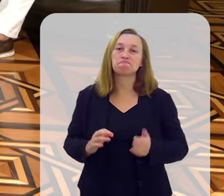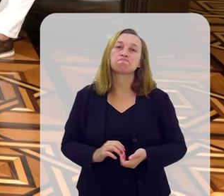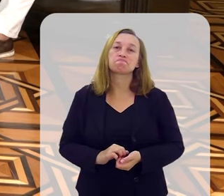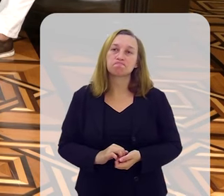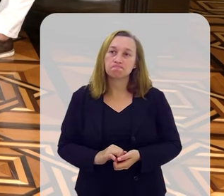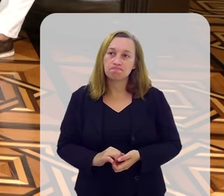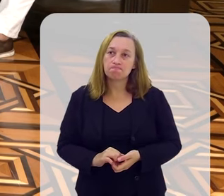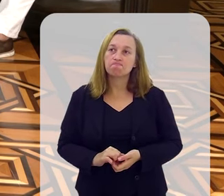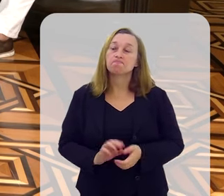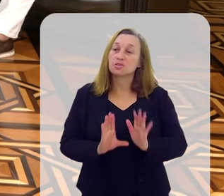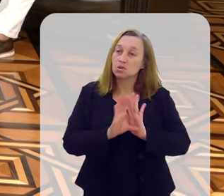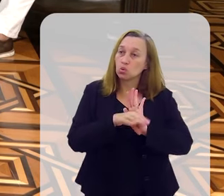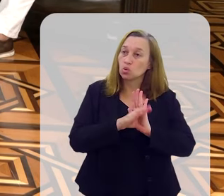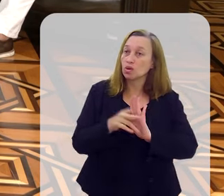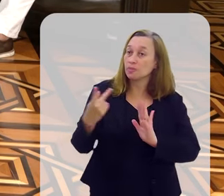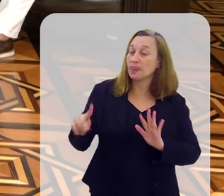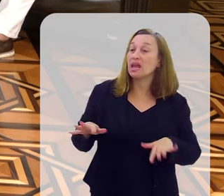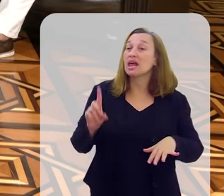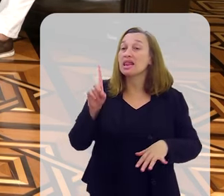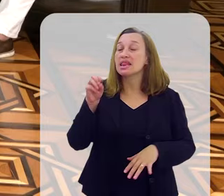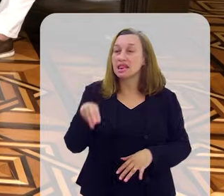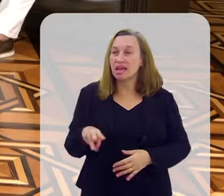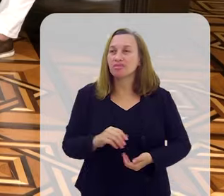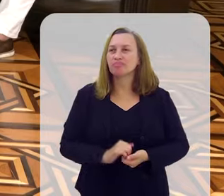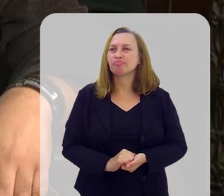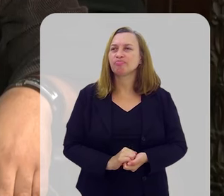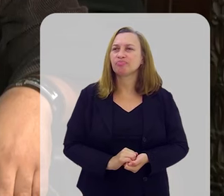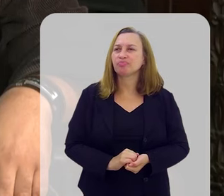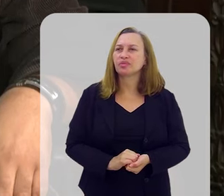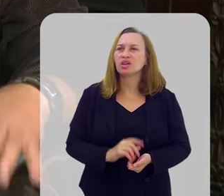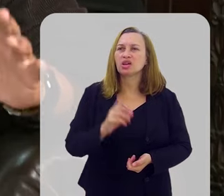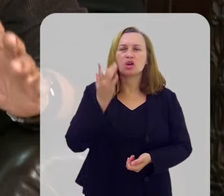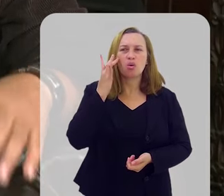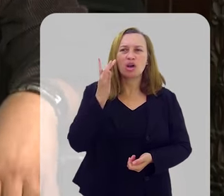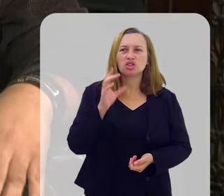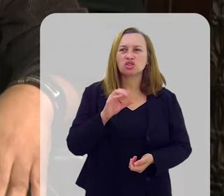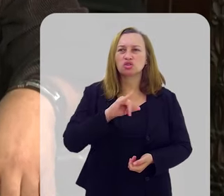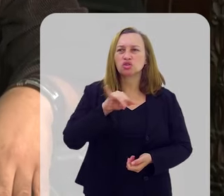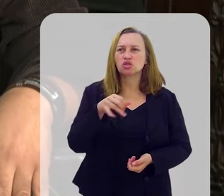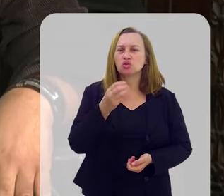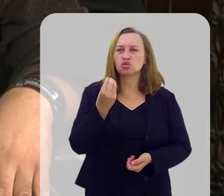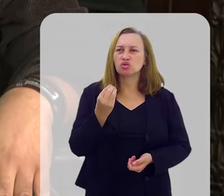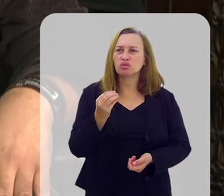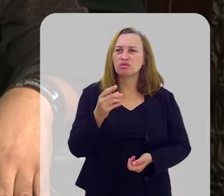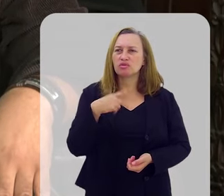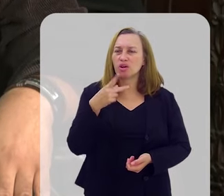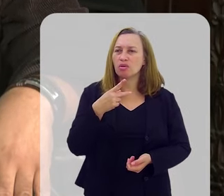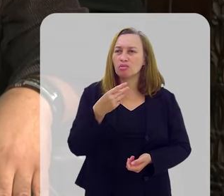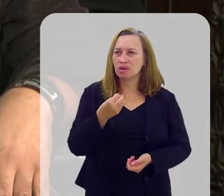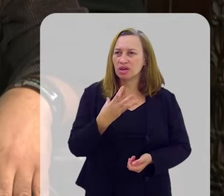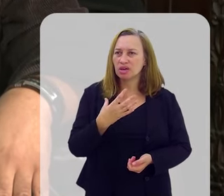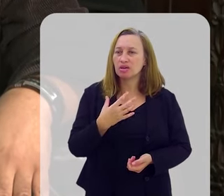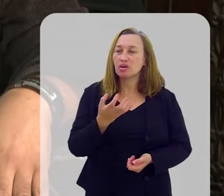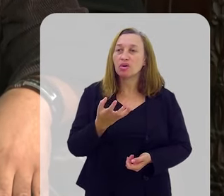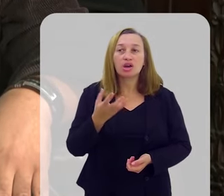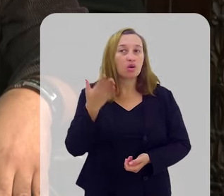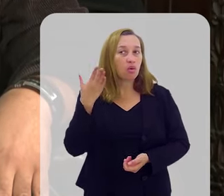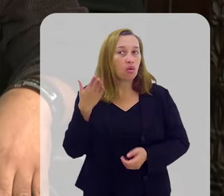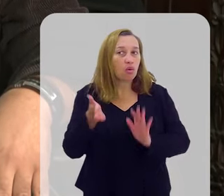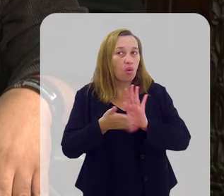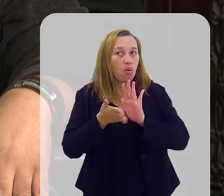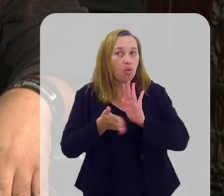pelos conceitos dele. Dan, eu acho que o Júlio Costa hoje já falou bastante e eu quero te ouvir.